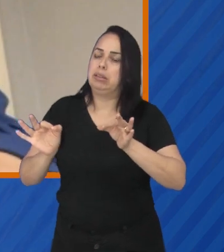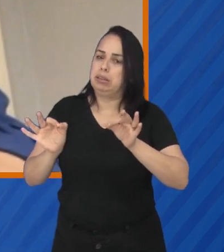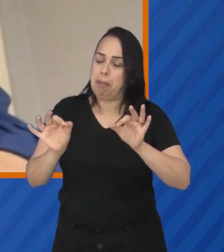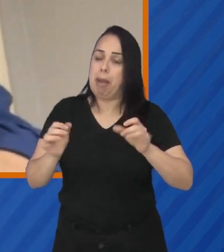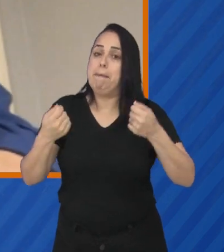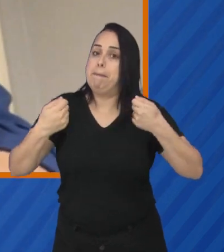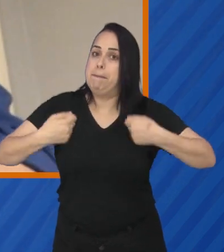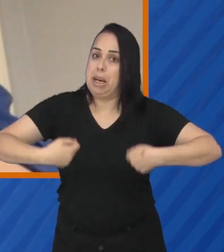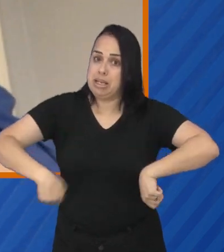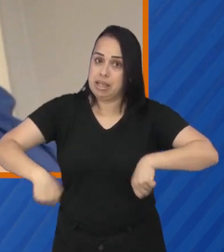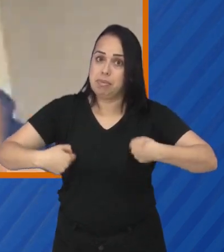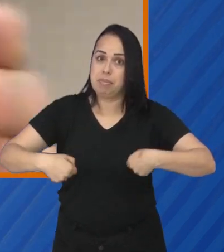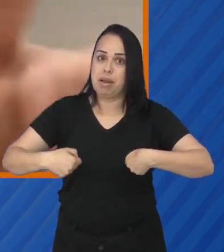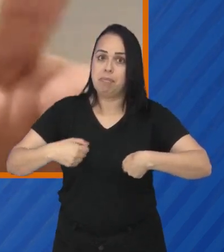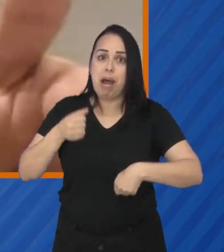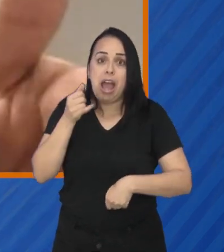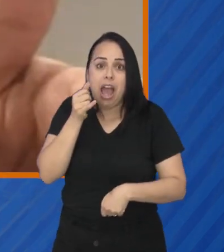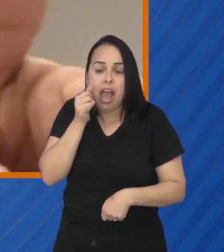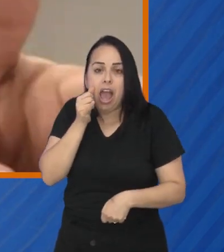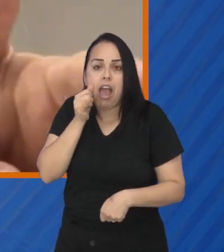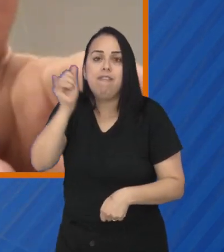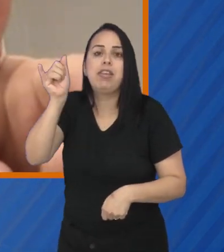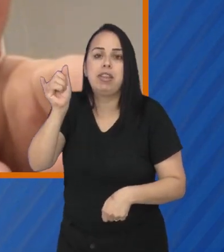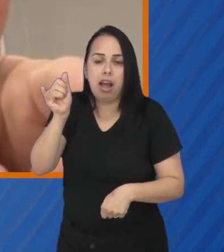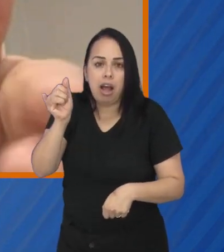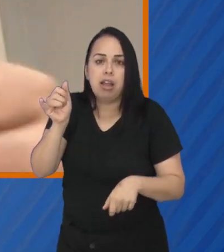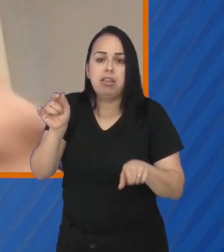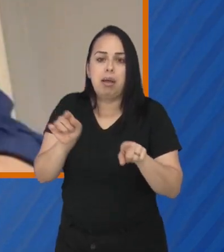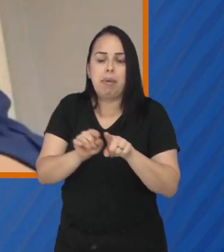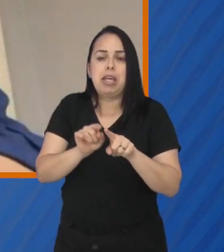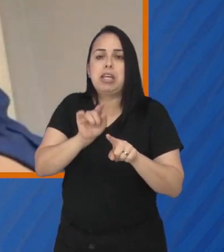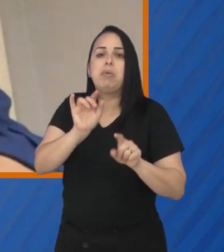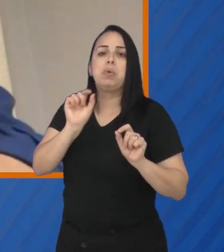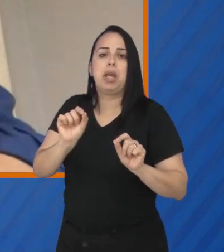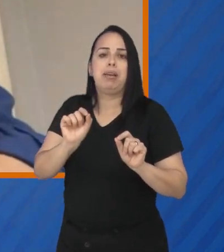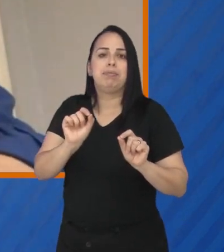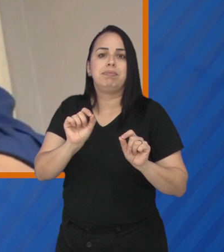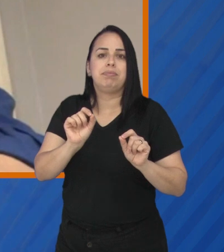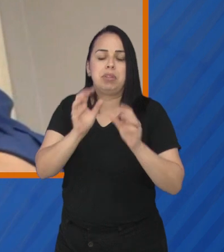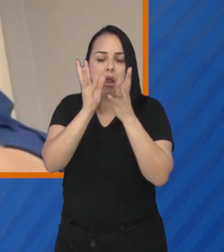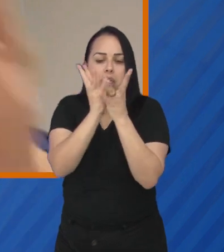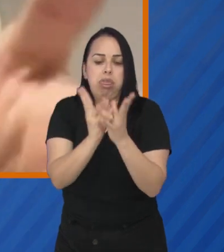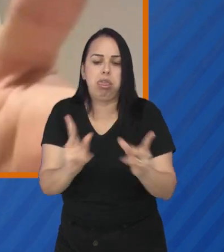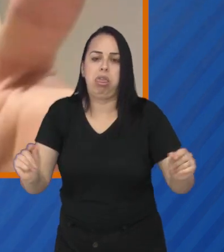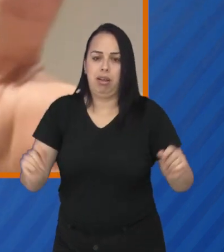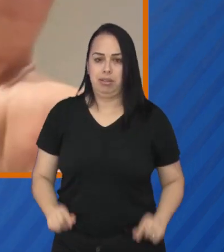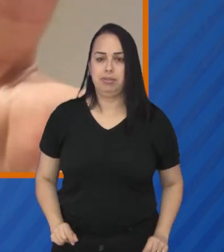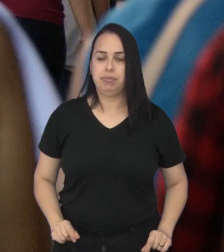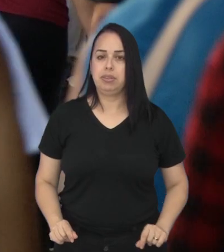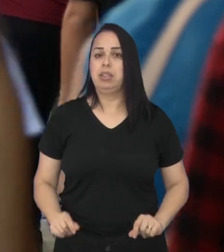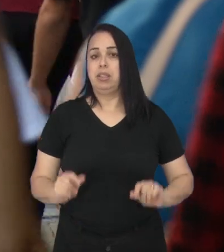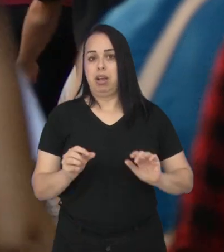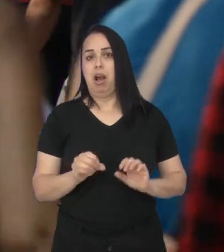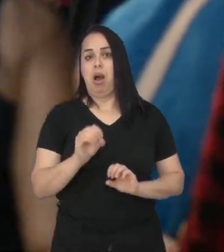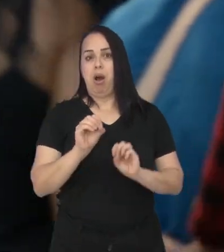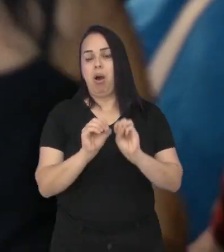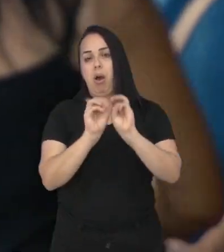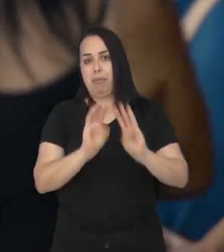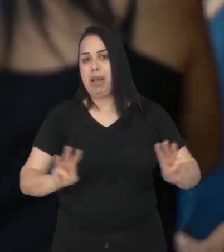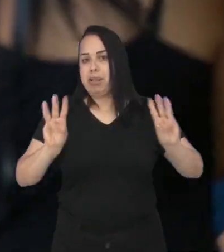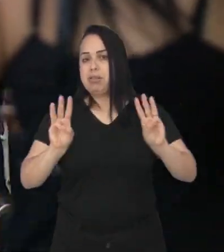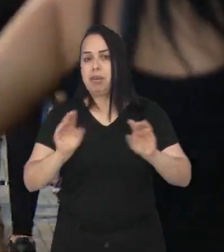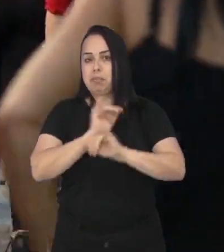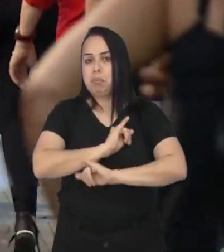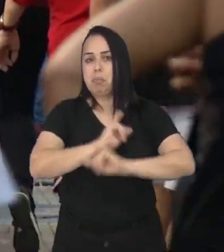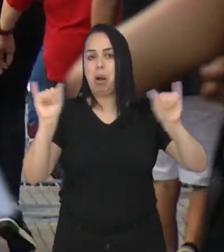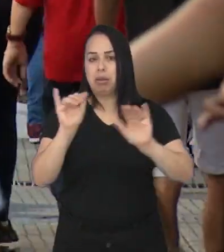pensado, bem estruturado, para que o meu planejamento, para que as minhas metas não nos adoeçam. Dados da OMS